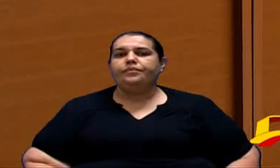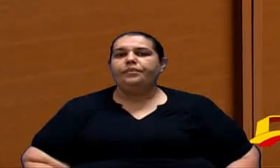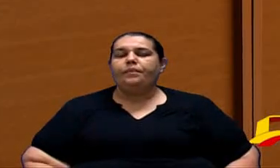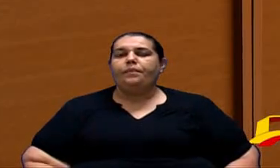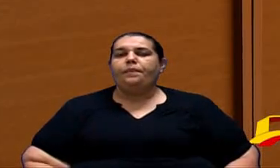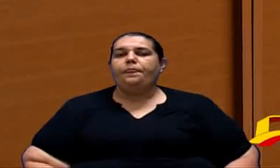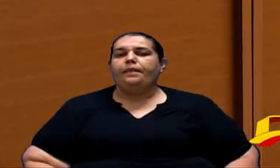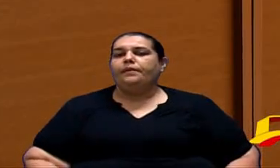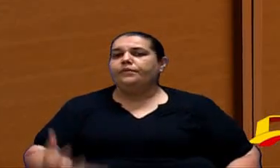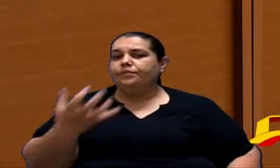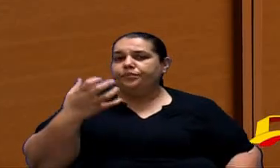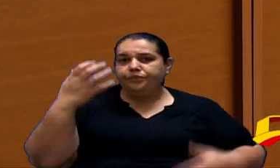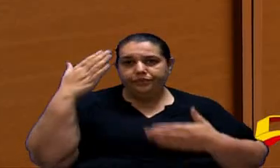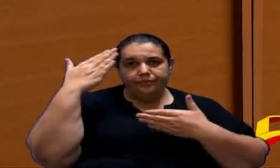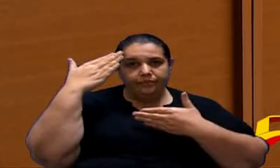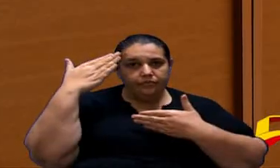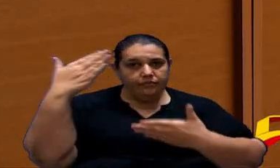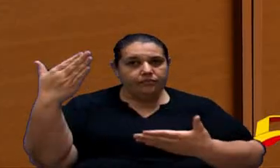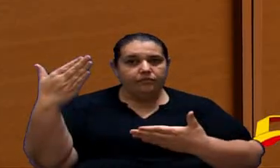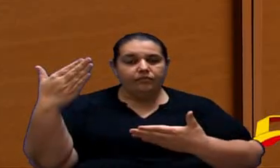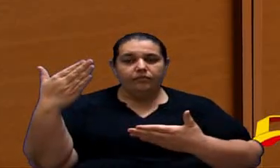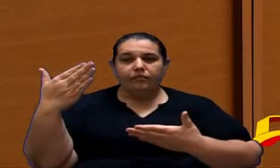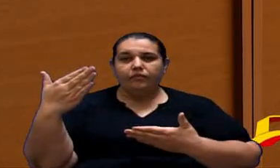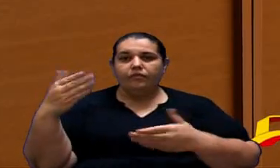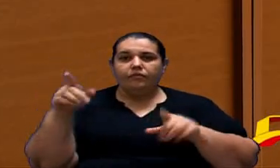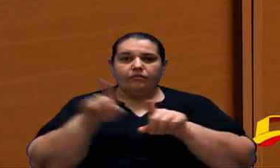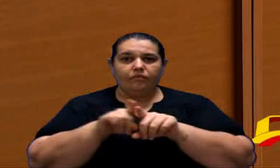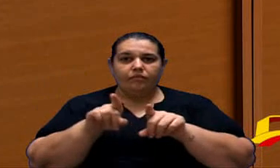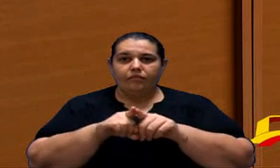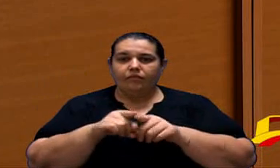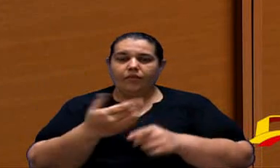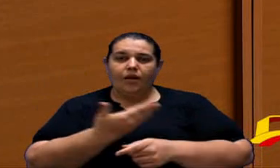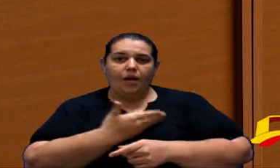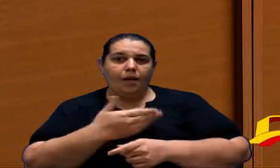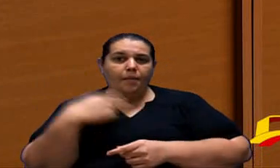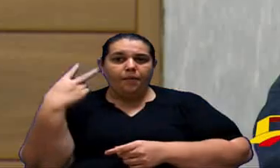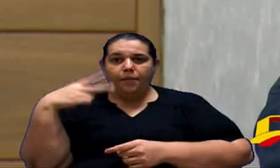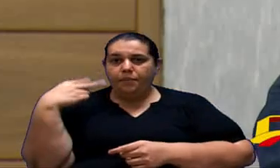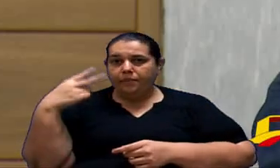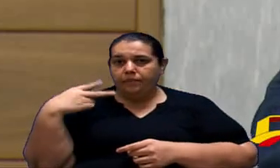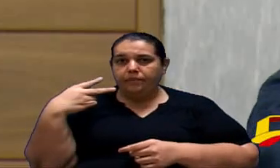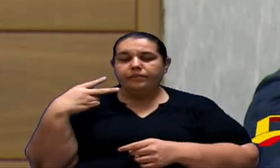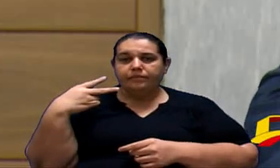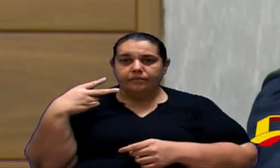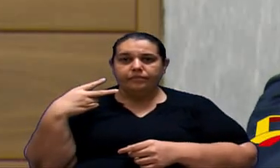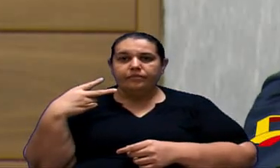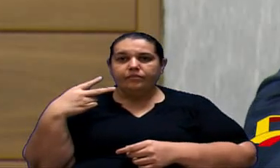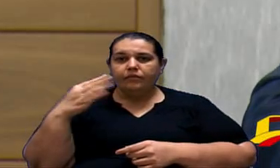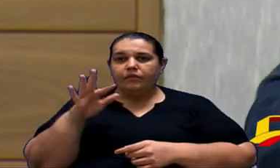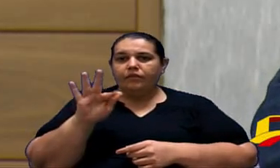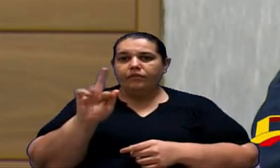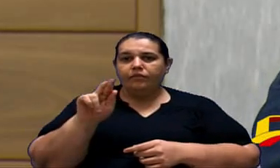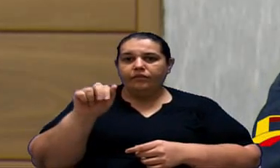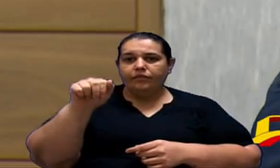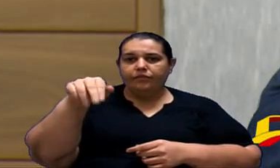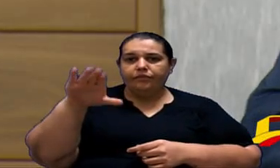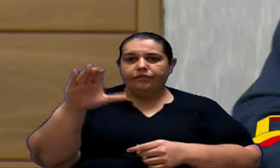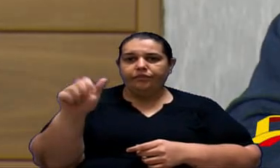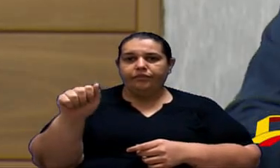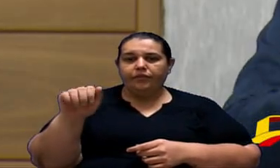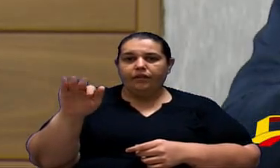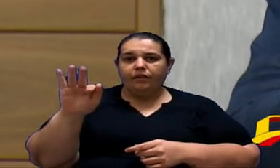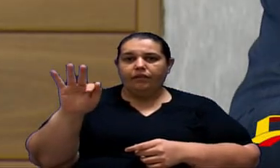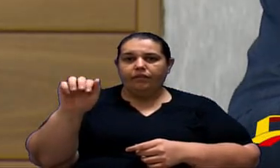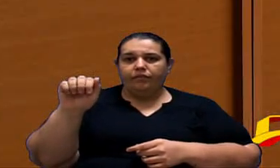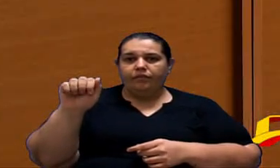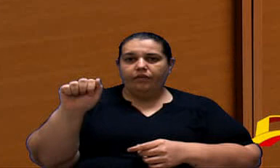quero aqui agradecer aos meus colegas vereadores França Fausto Pérez